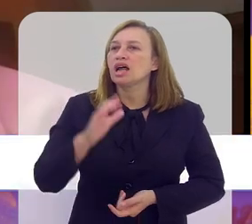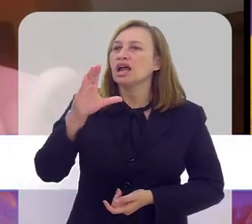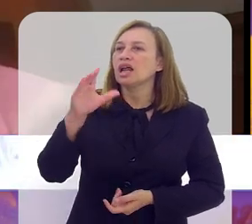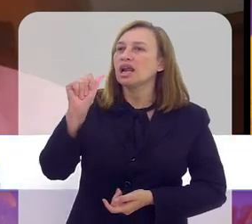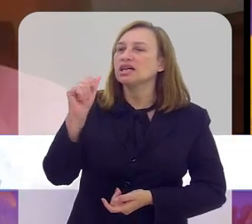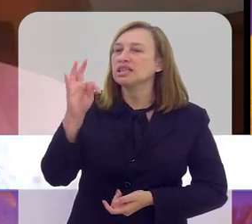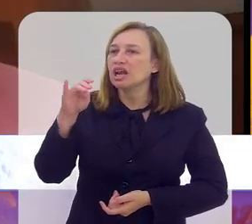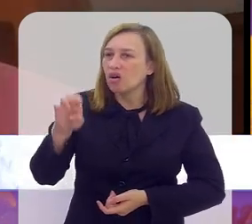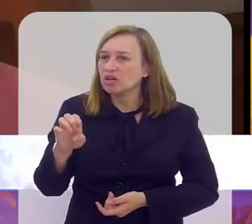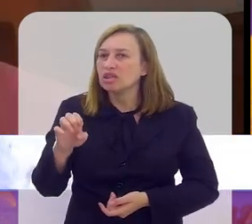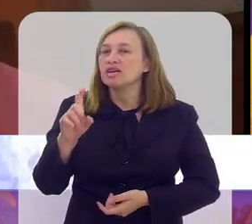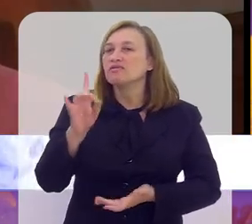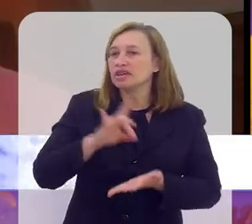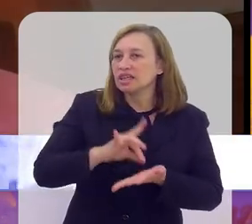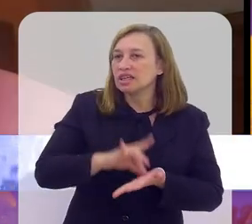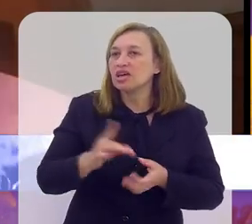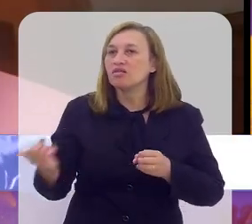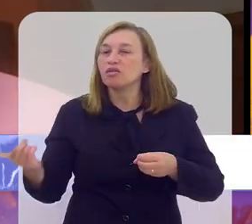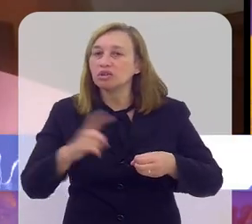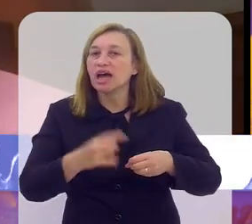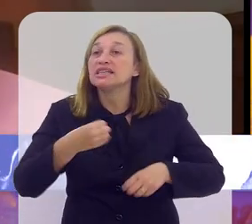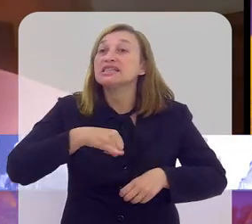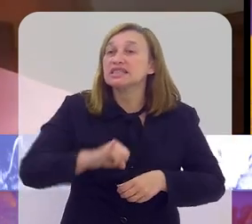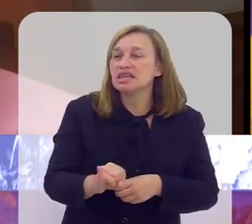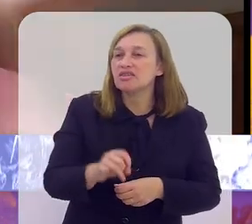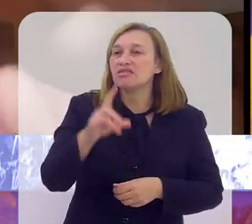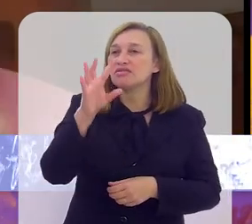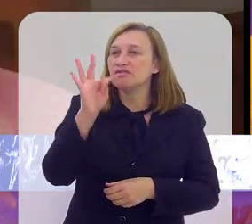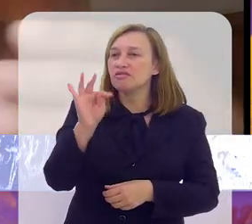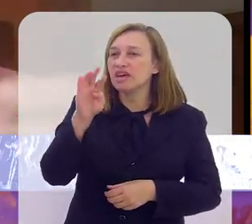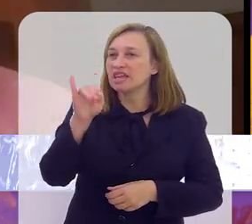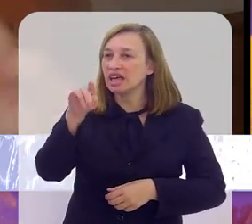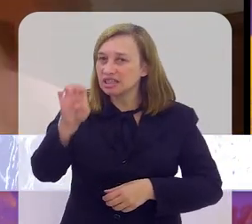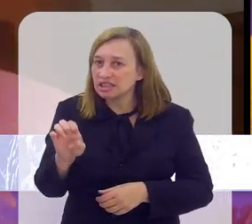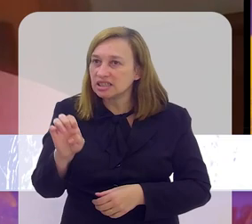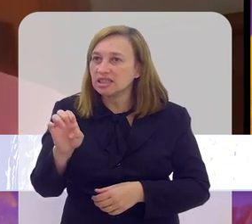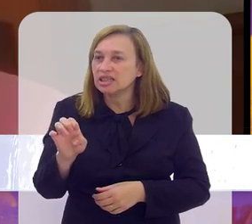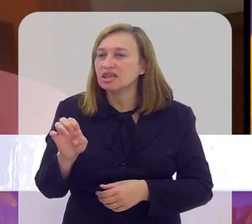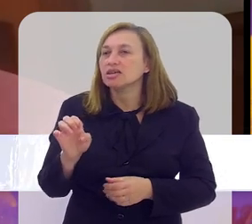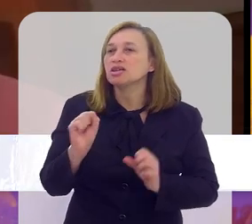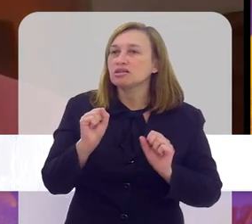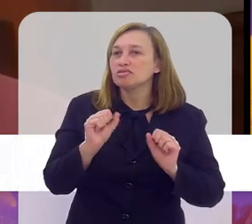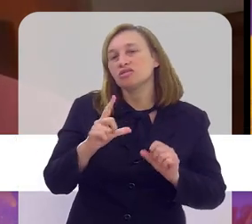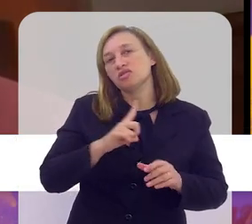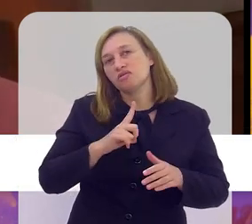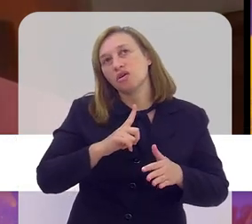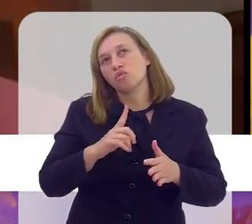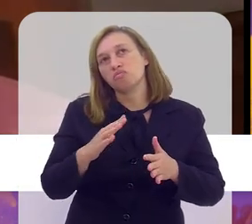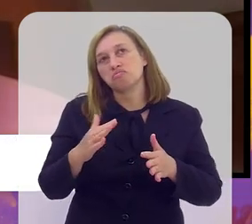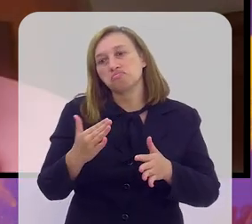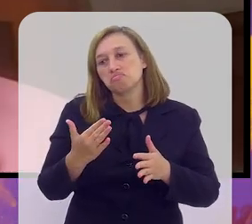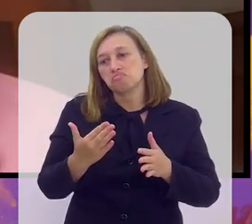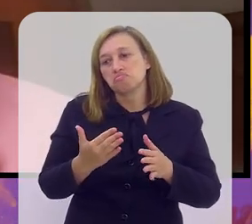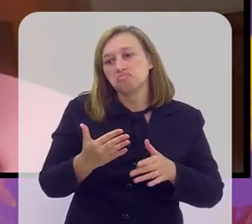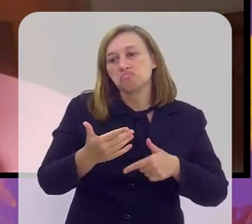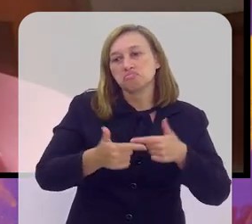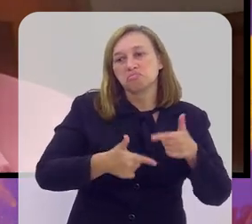Ancelotti só virá mesmo se o Fernando Diniz tiver algum tipo de percalço ao longo do trabalho.